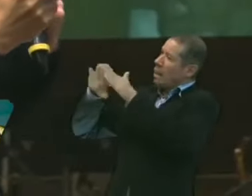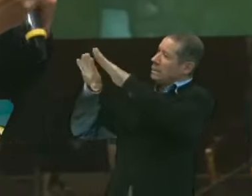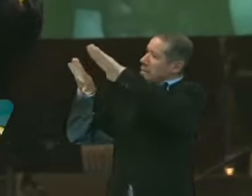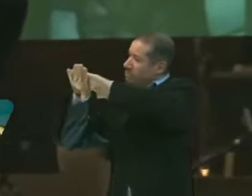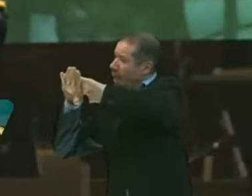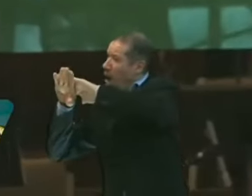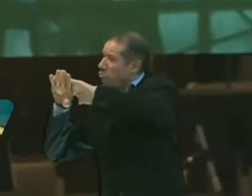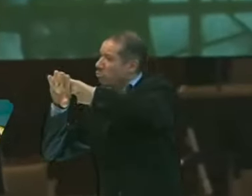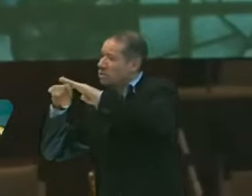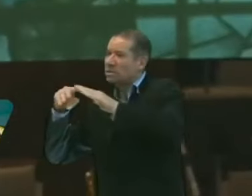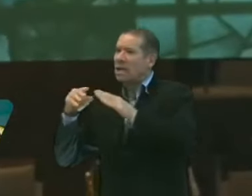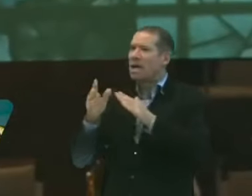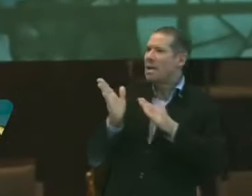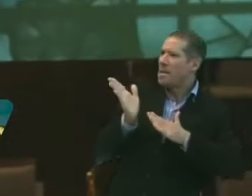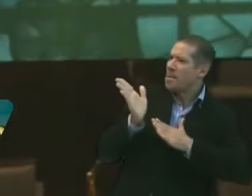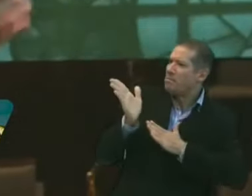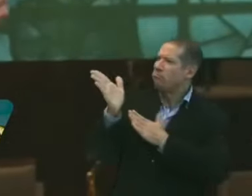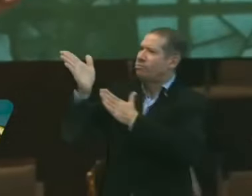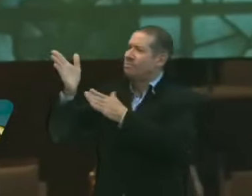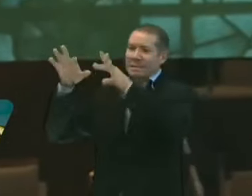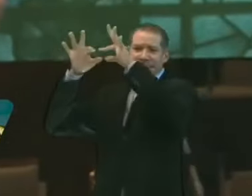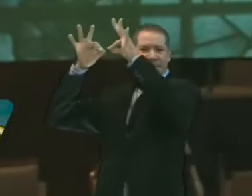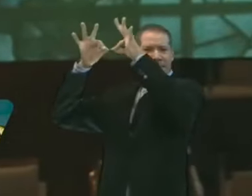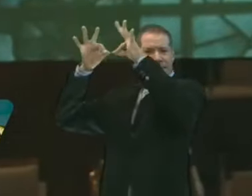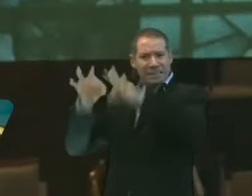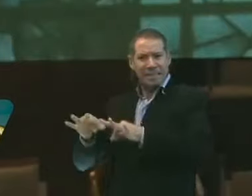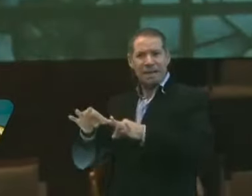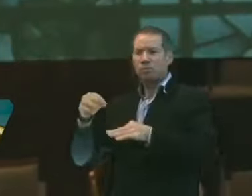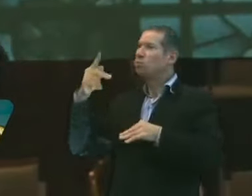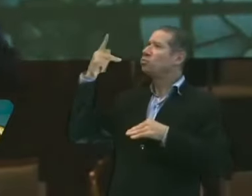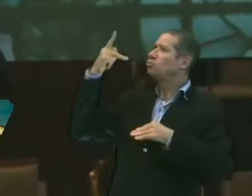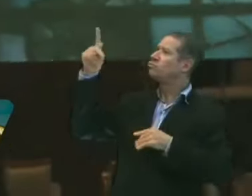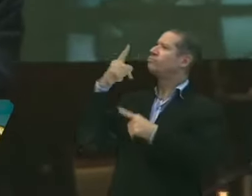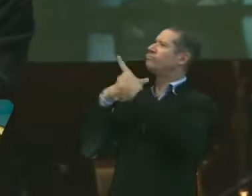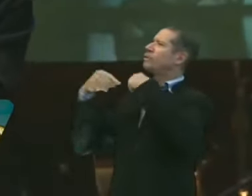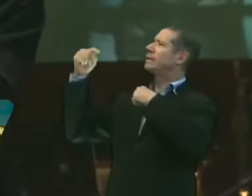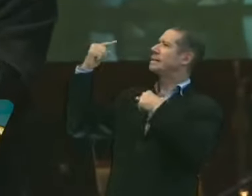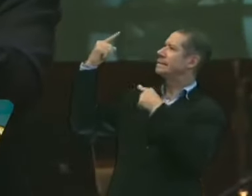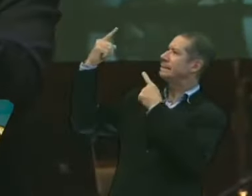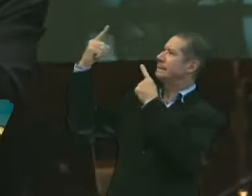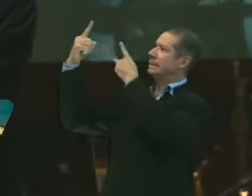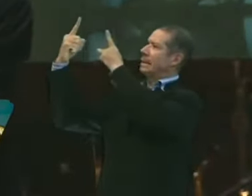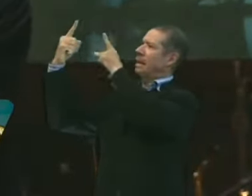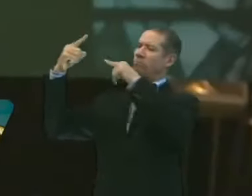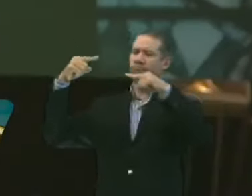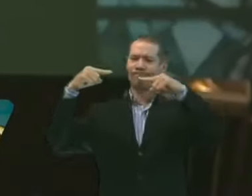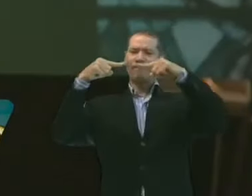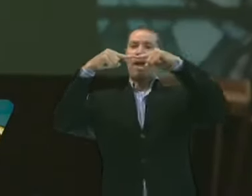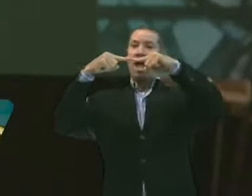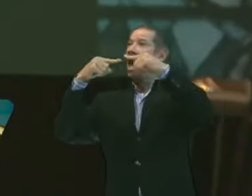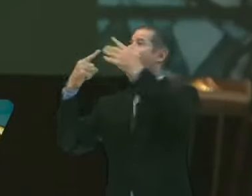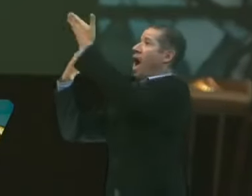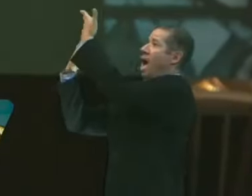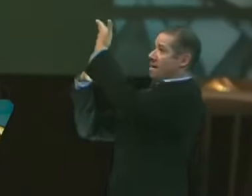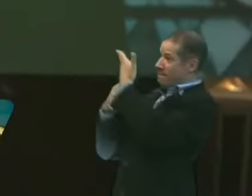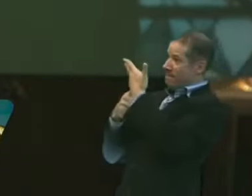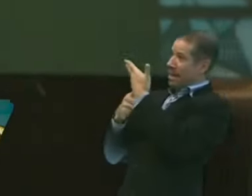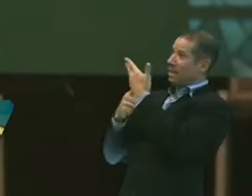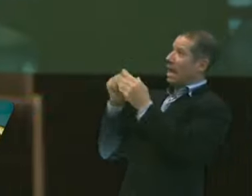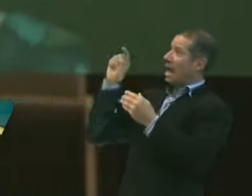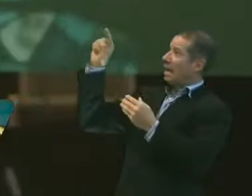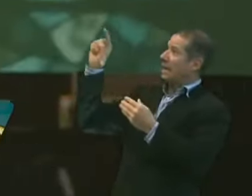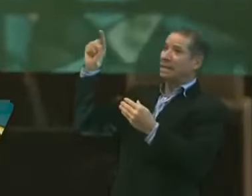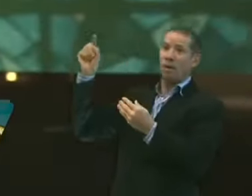direcionam ao lugar certo. Ao centro da Sua vontade. As Suas mãos revelam o que Ele quer para mim.